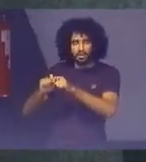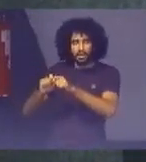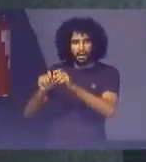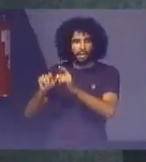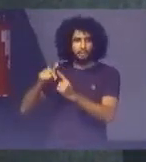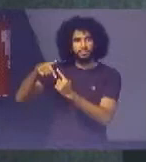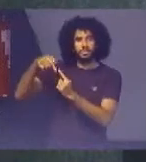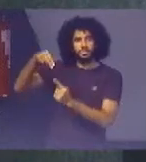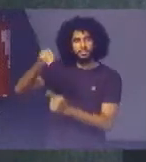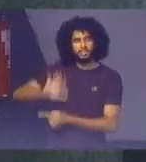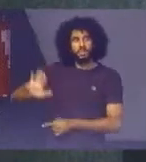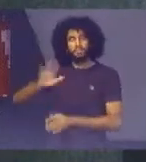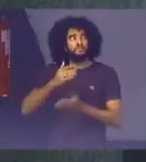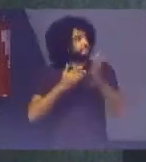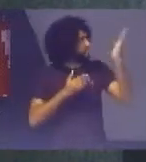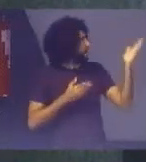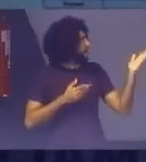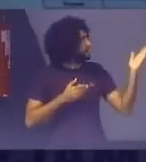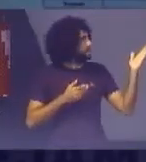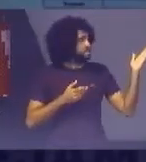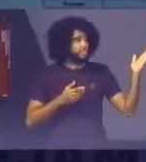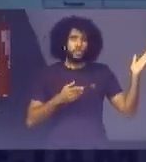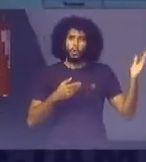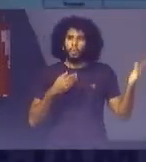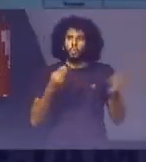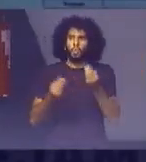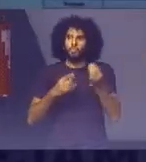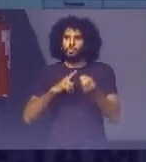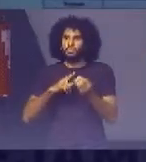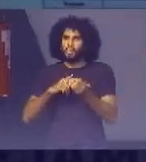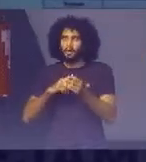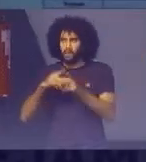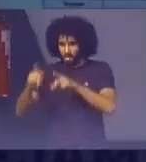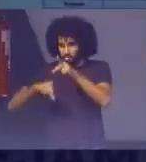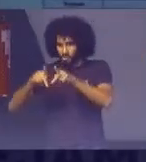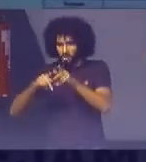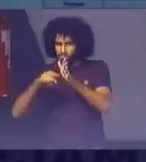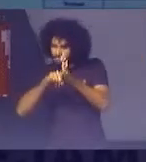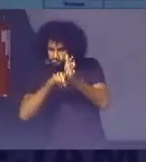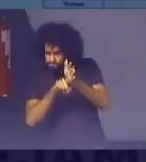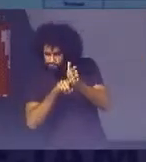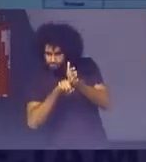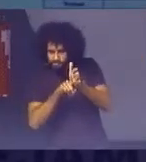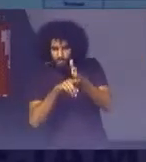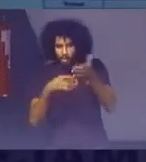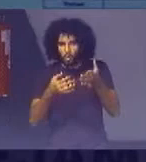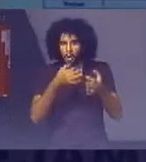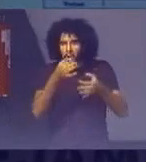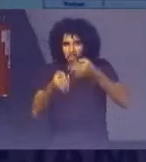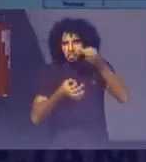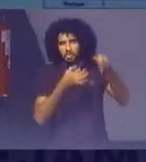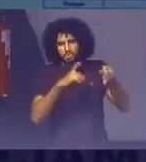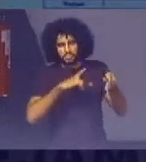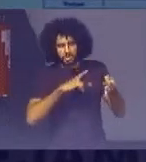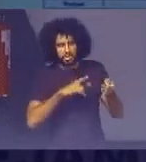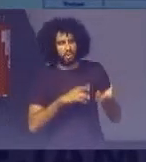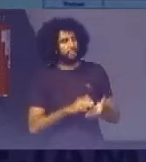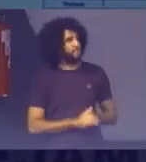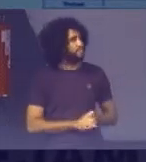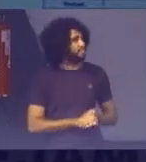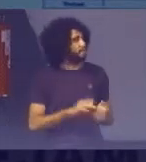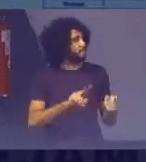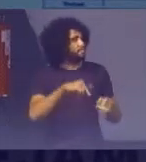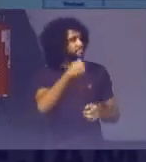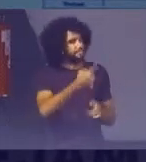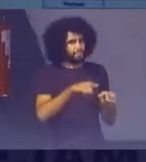pouco O resultado Da consulta pública A gente tem Por ODS Quais são As sugestões Recebidas E depois